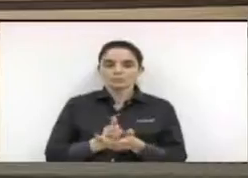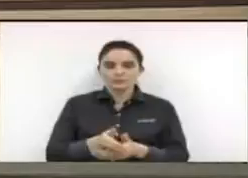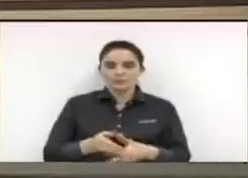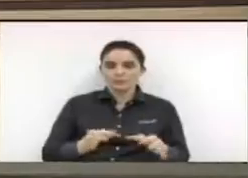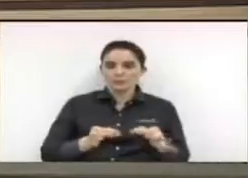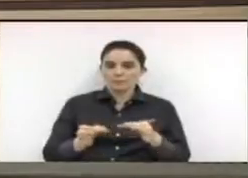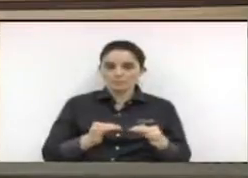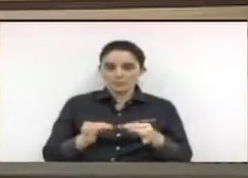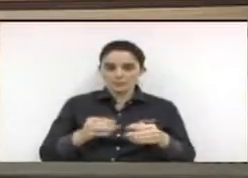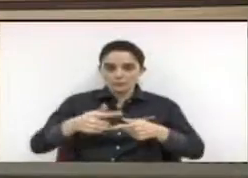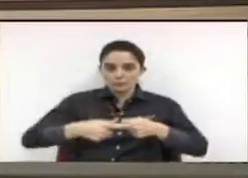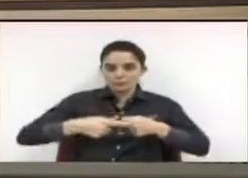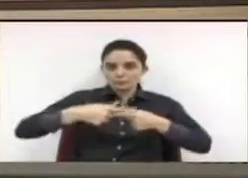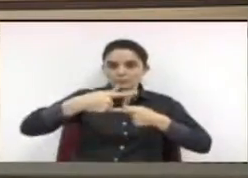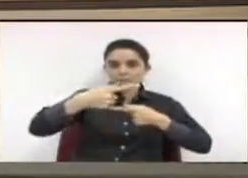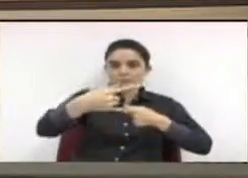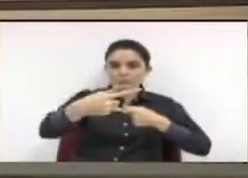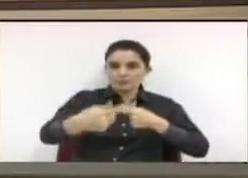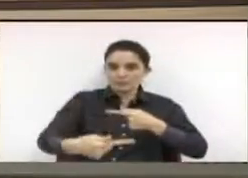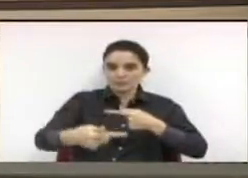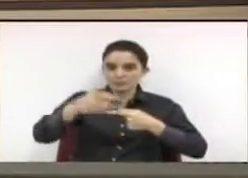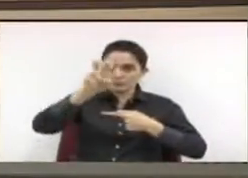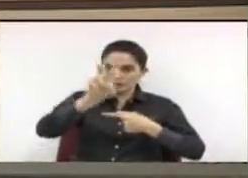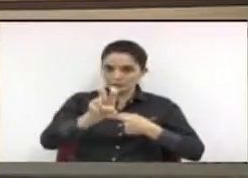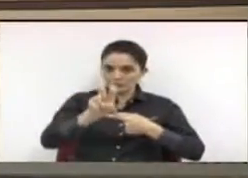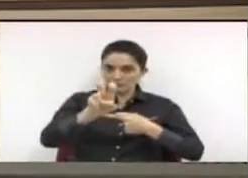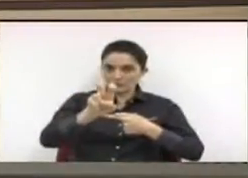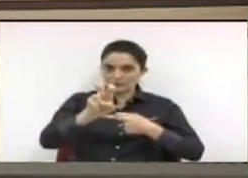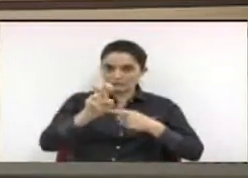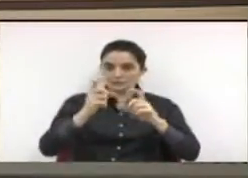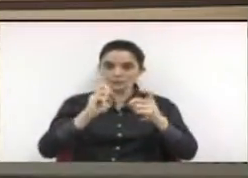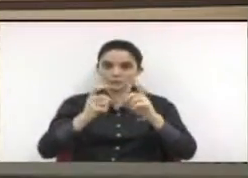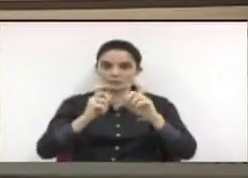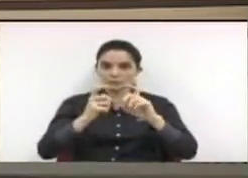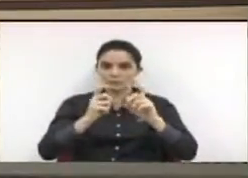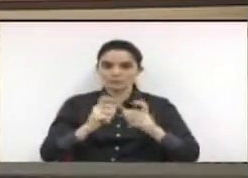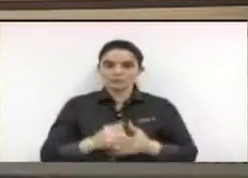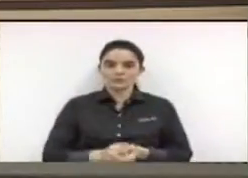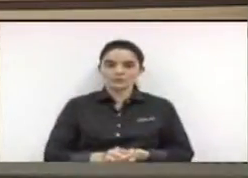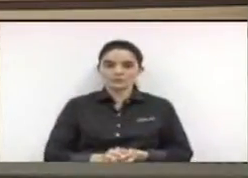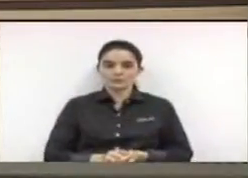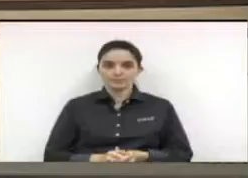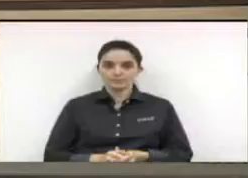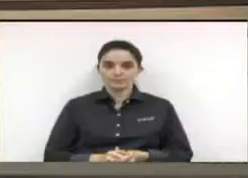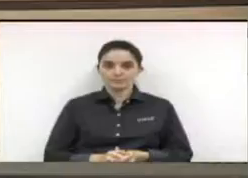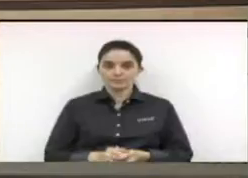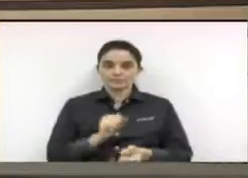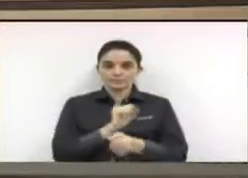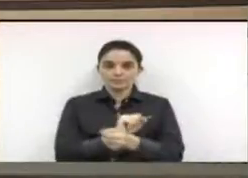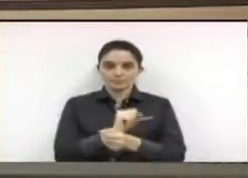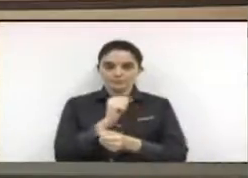projeto foi adiado por cinco sessões. Os trabalhos estão suspensos.